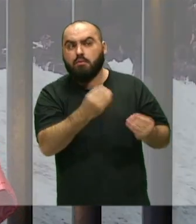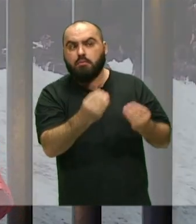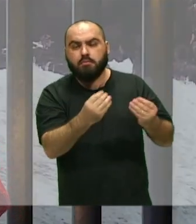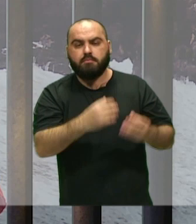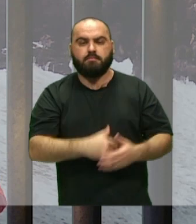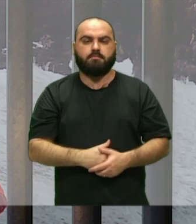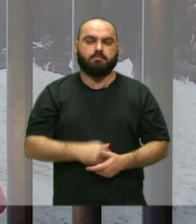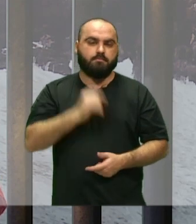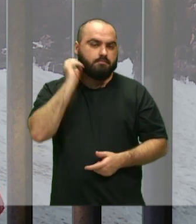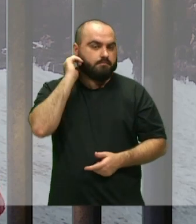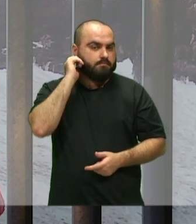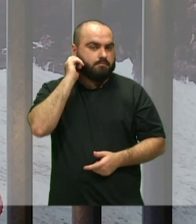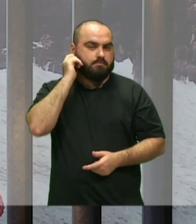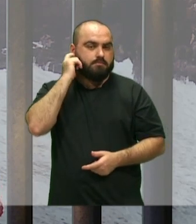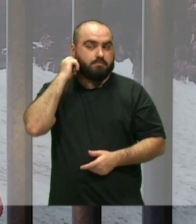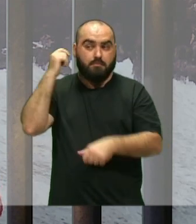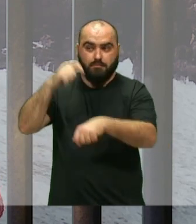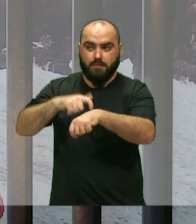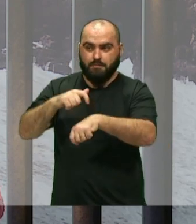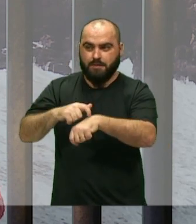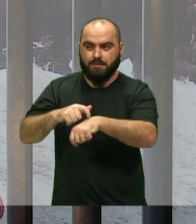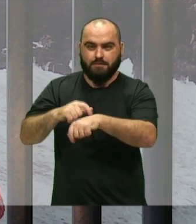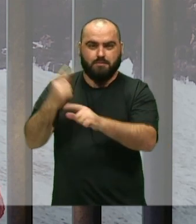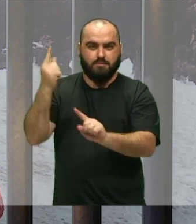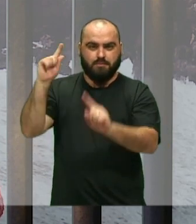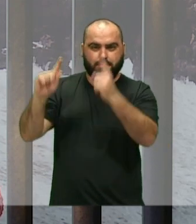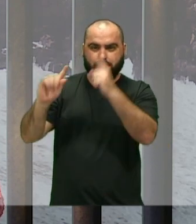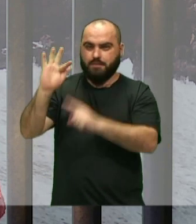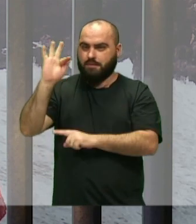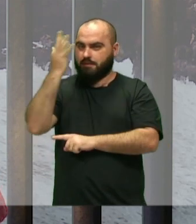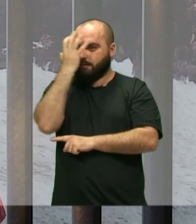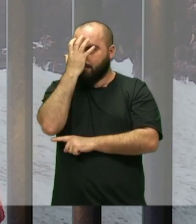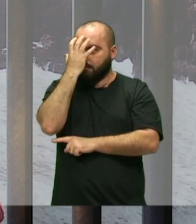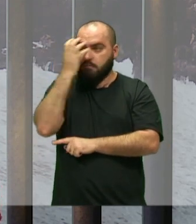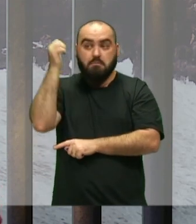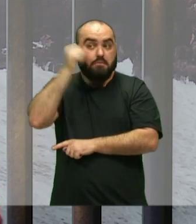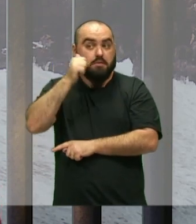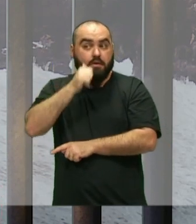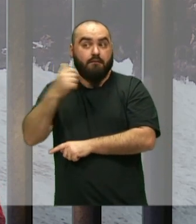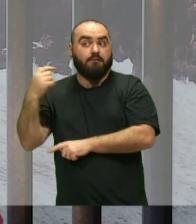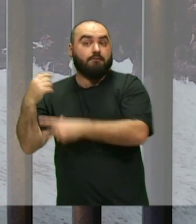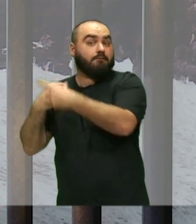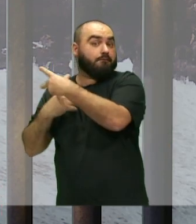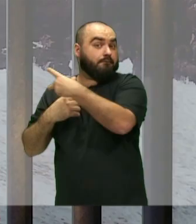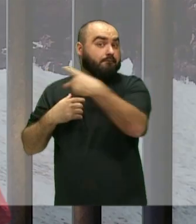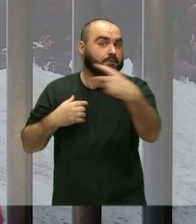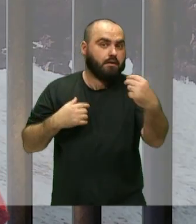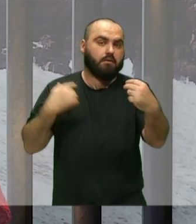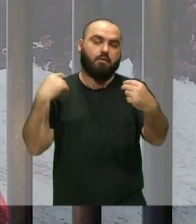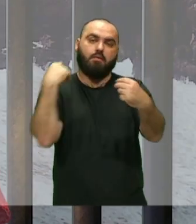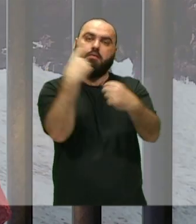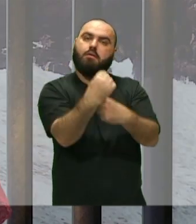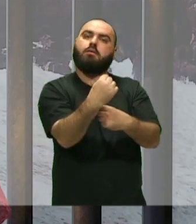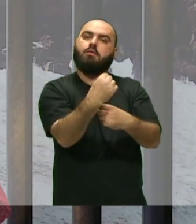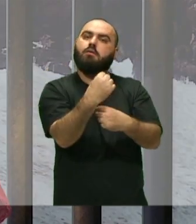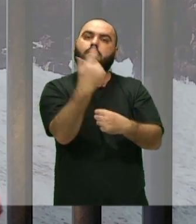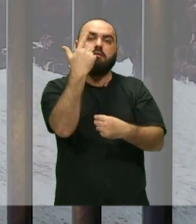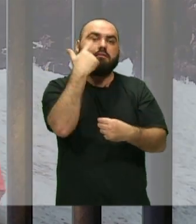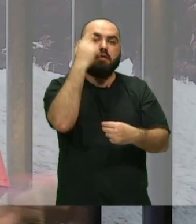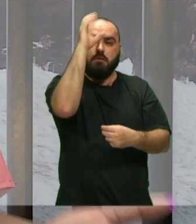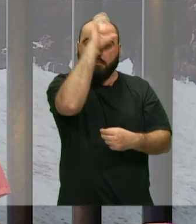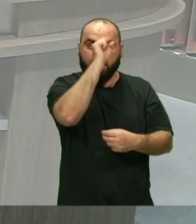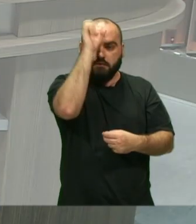No período do carnaval Várias mulheres Vão para Recife Em busca do maracatu Vão lá fortalecer A comunidade Vão beber na fonte